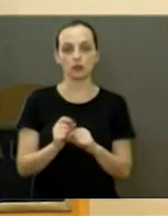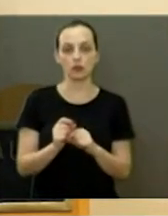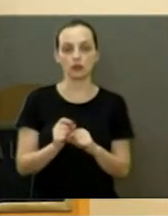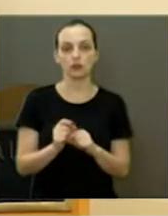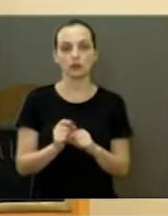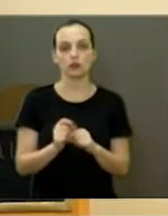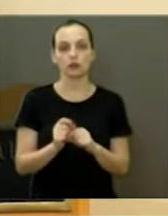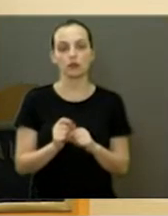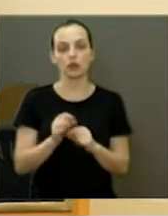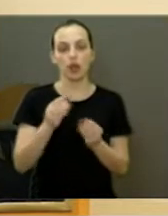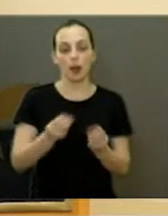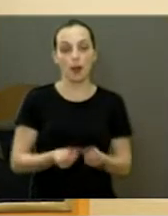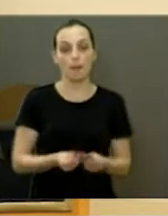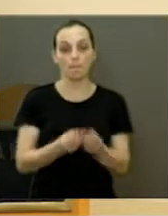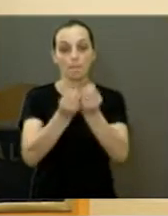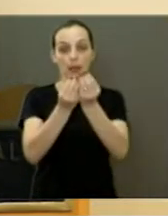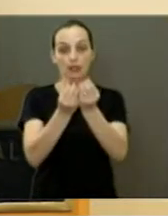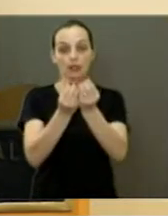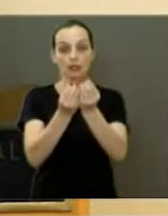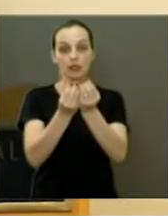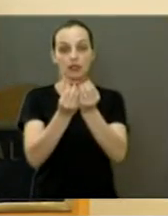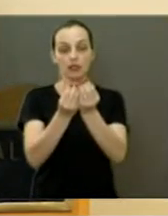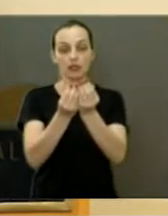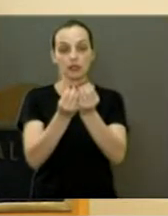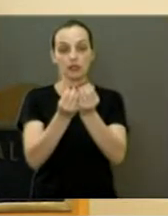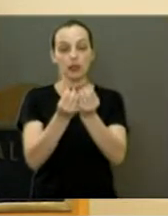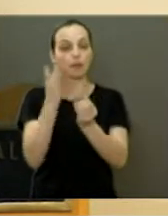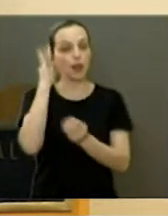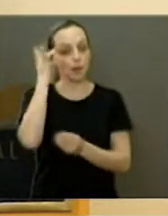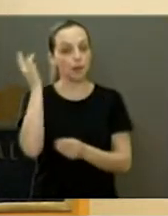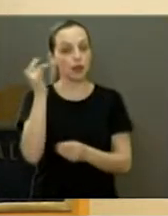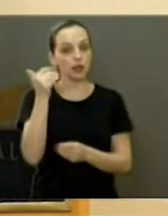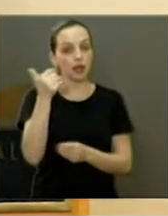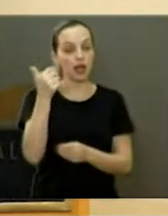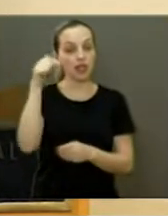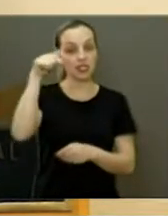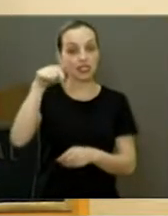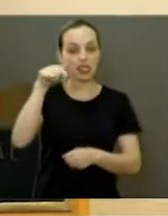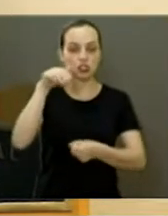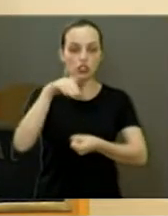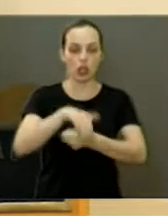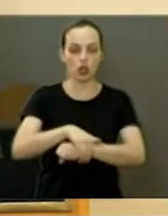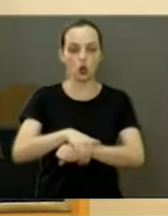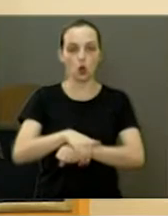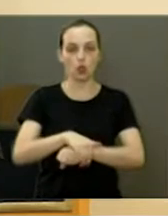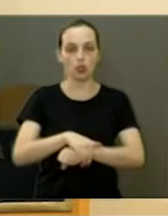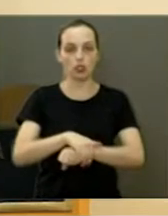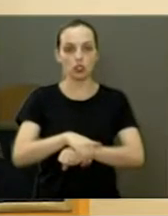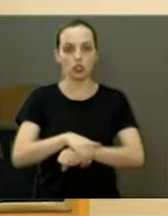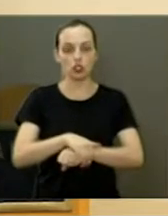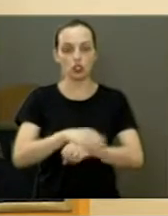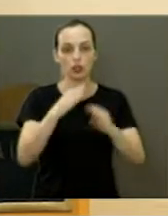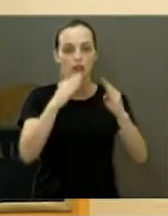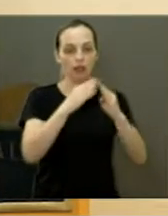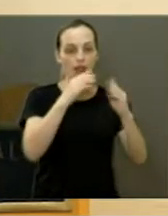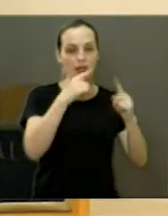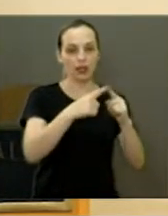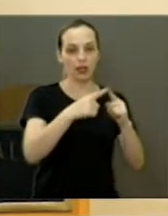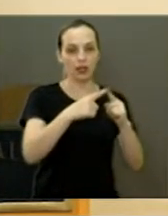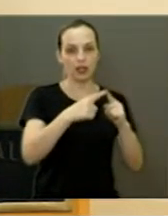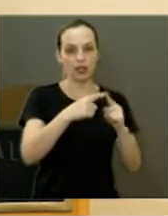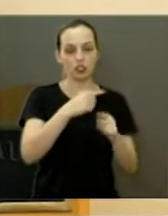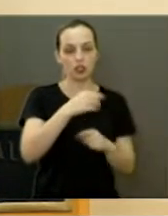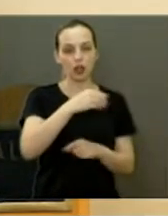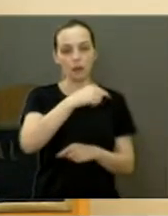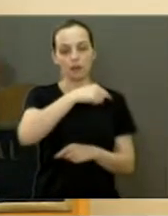E a missa, estou recebendo o comunicado, que amanhã às 19 horas, missa, lá na igreja do Nosso Senhor das Graças.